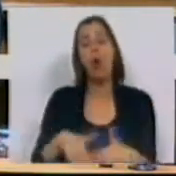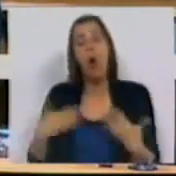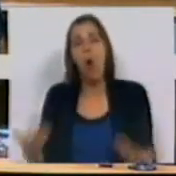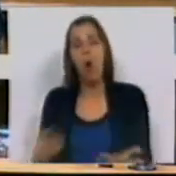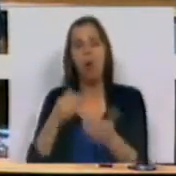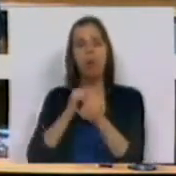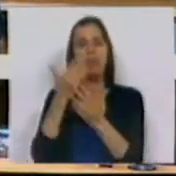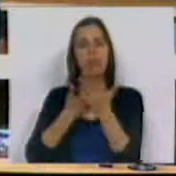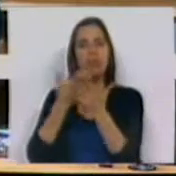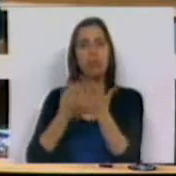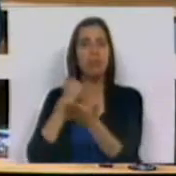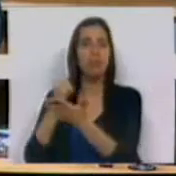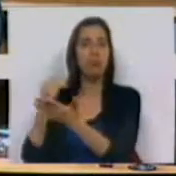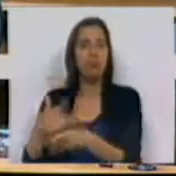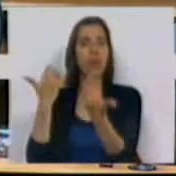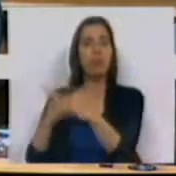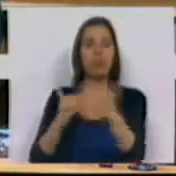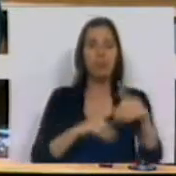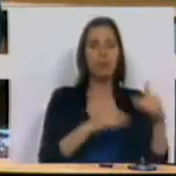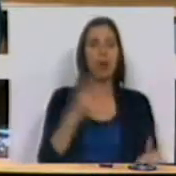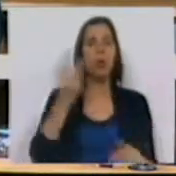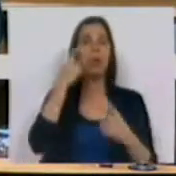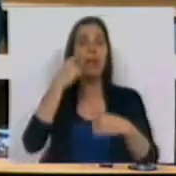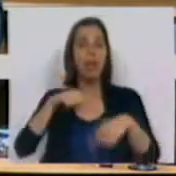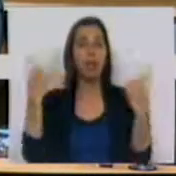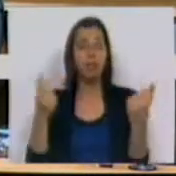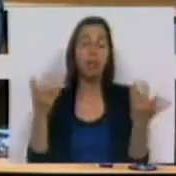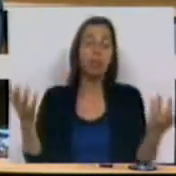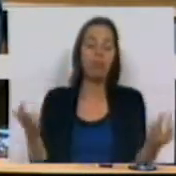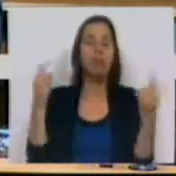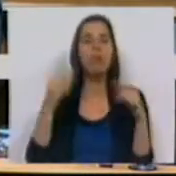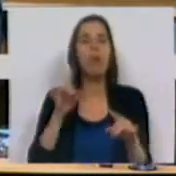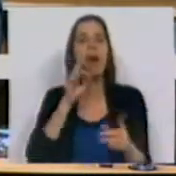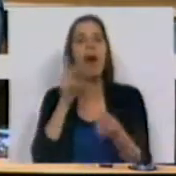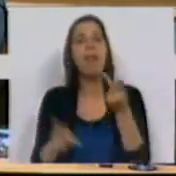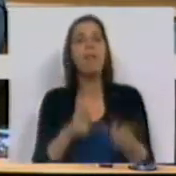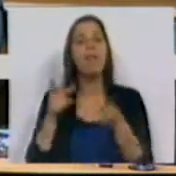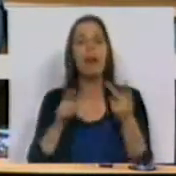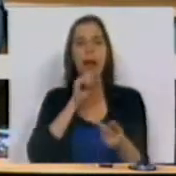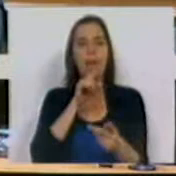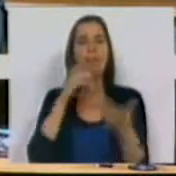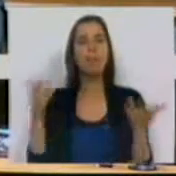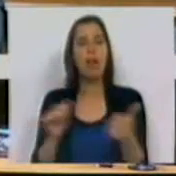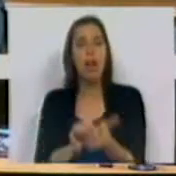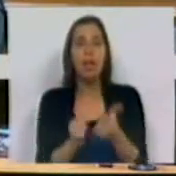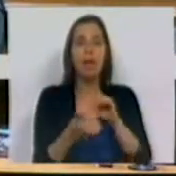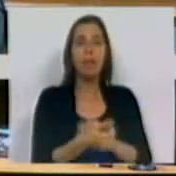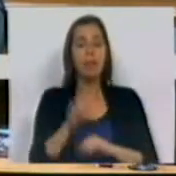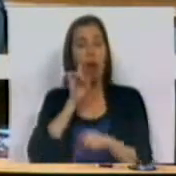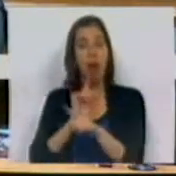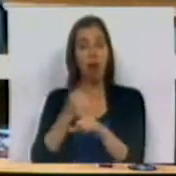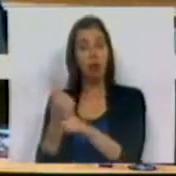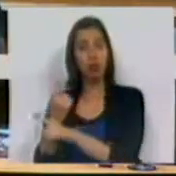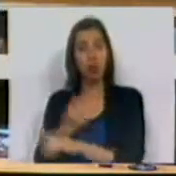servidões administrativas e restrições de utilidade pública, visando avaliar a possibilidade de adaptação desses